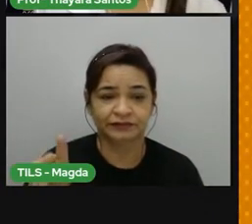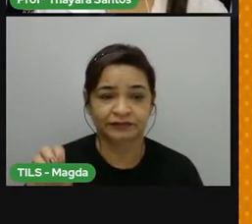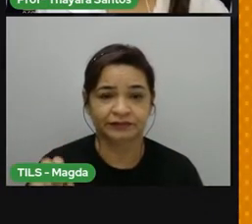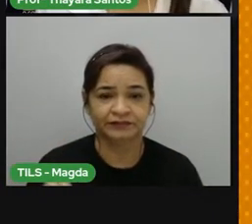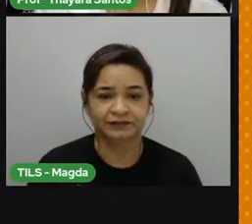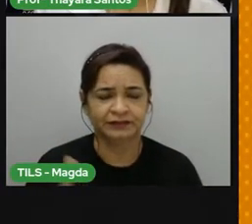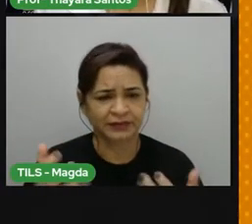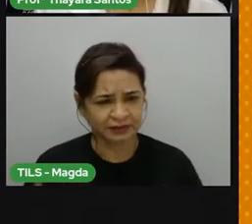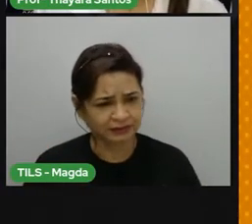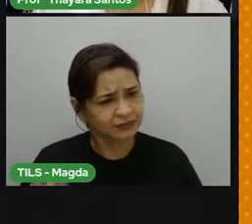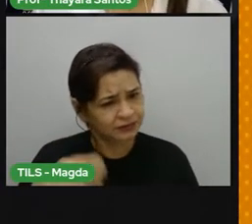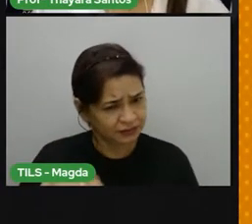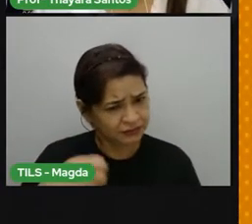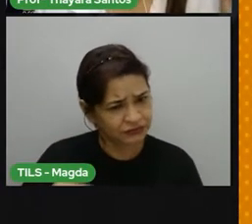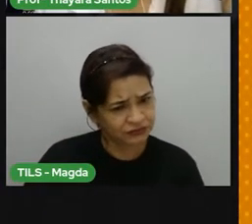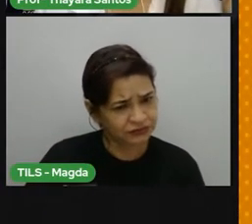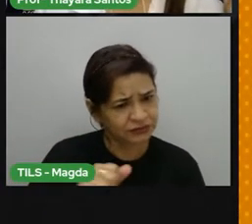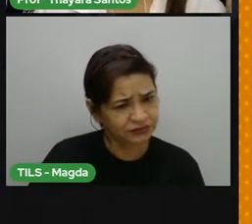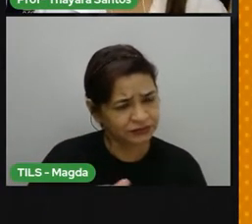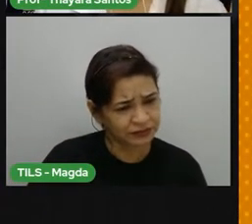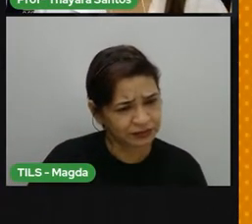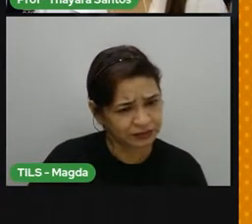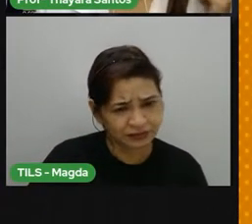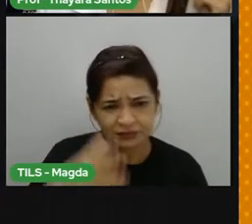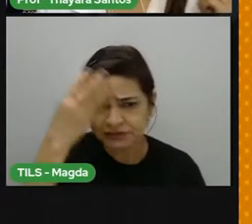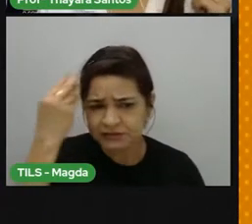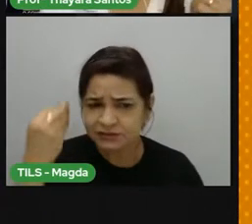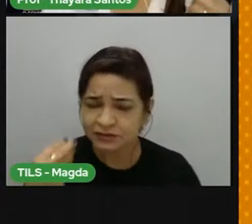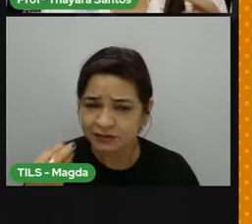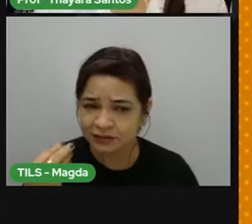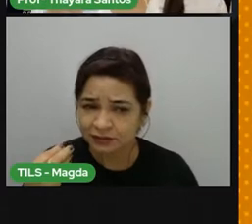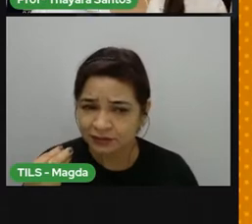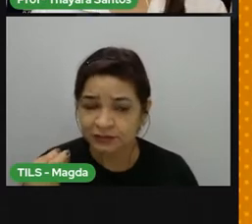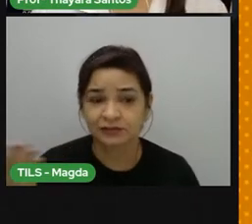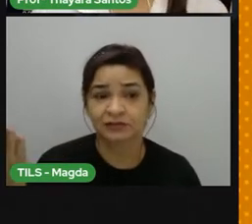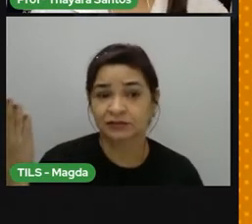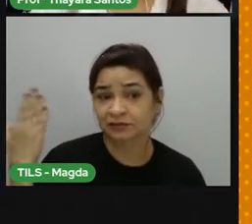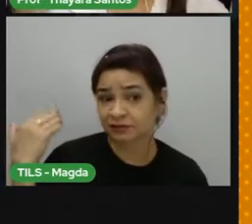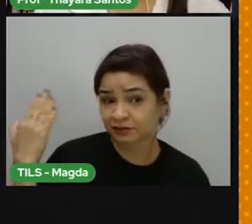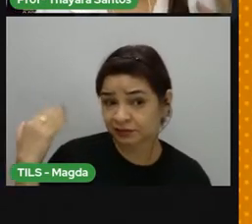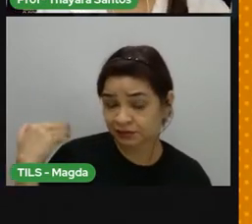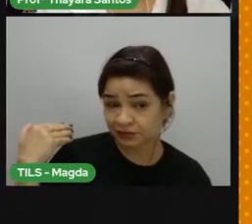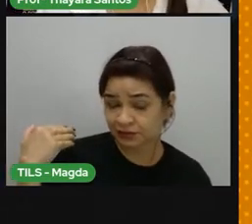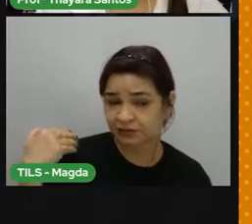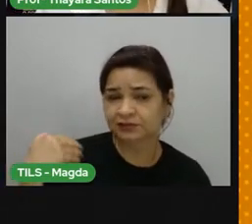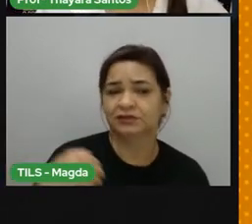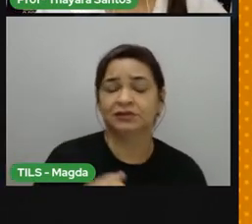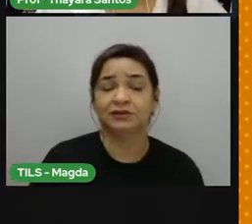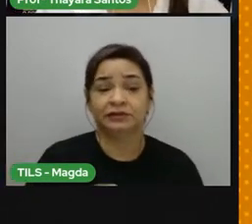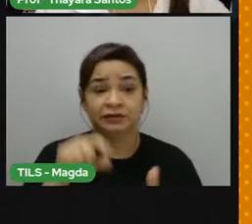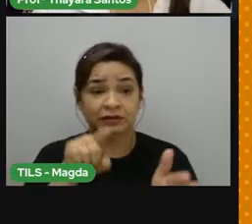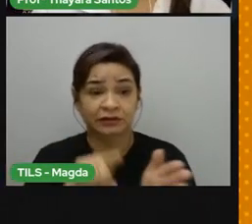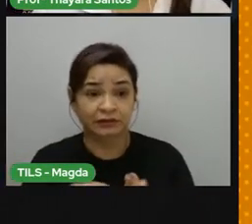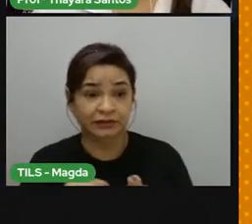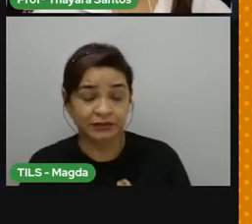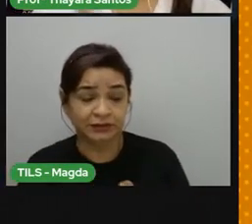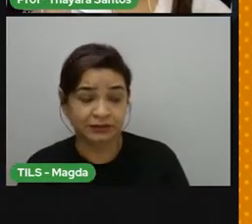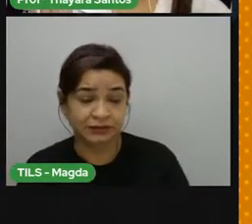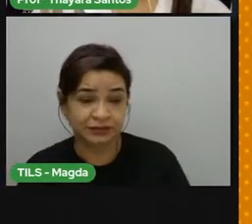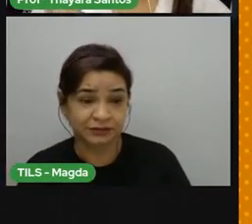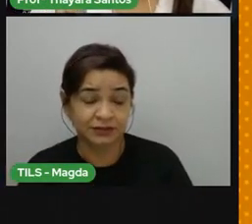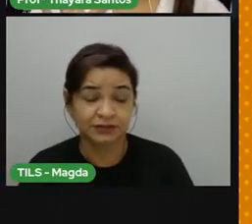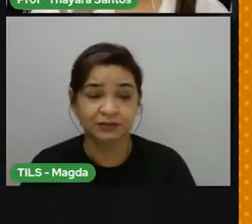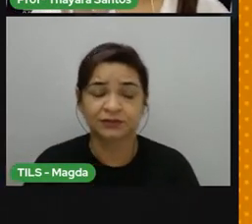Vamos para a correção? Já esqueceram? Na aula anterior, ficou aí, a gente fez o nosso Fast Quiz e